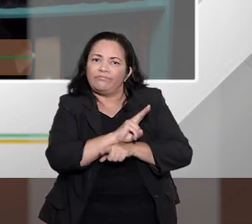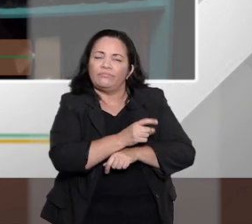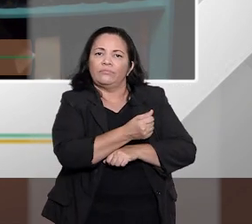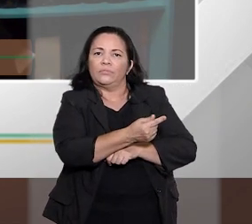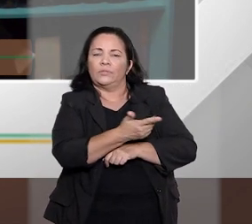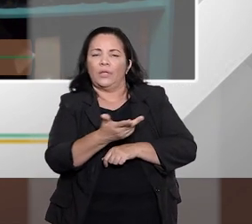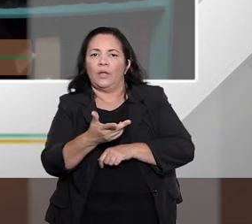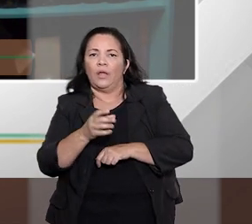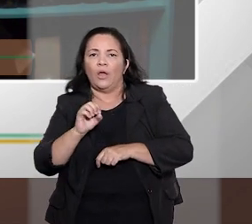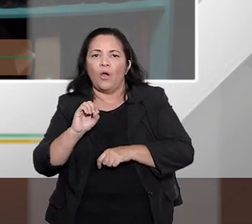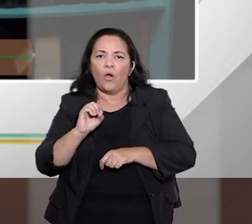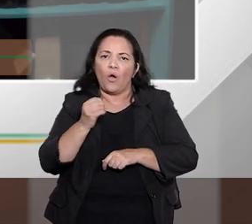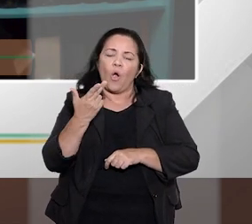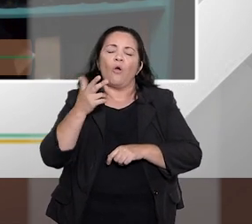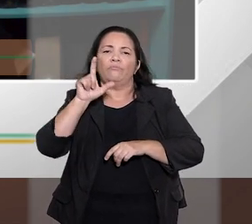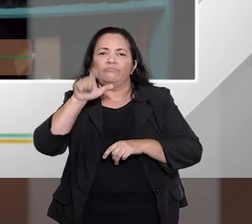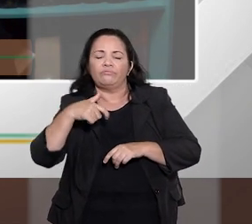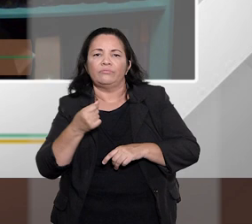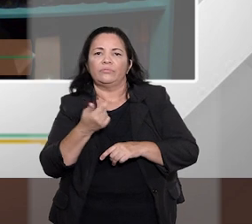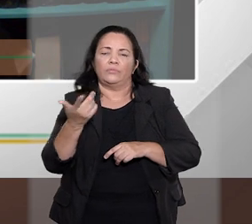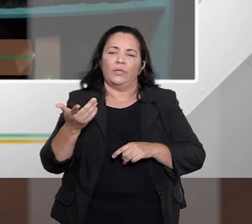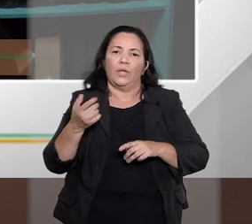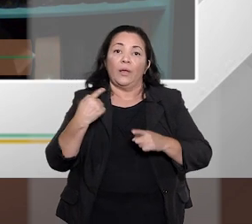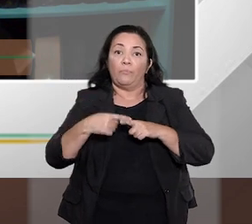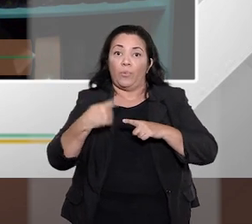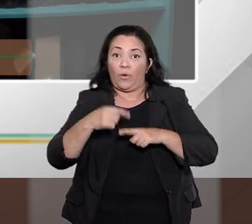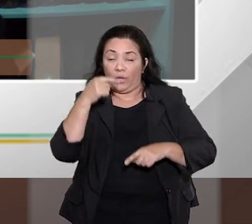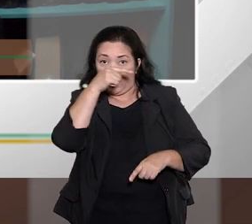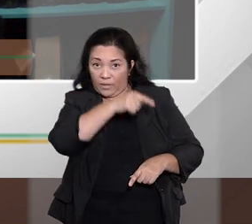consumidor não pode ficar desprovido